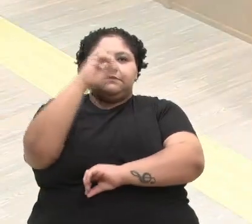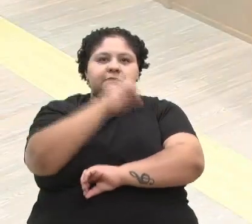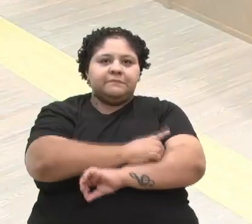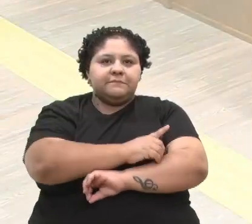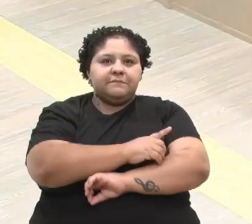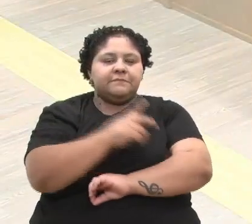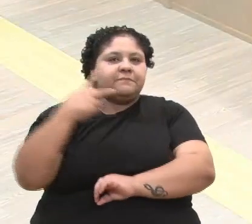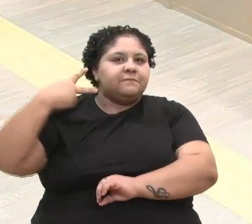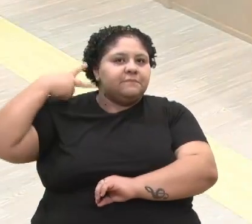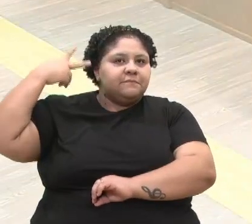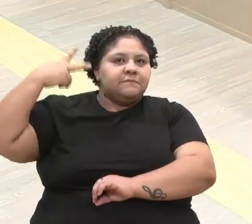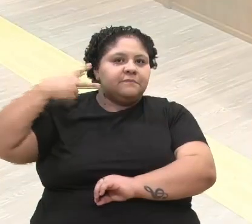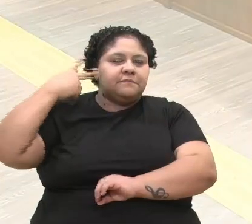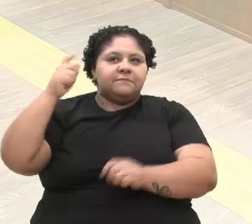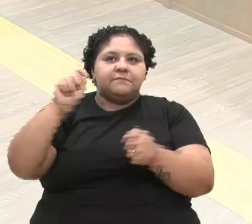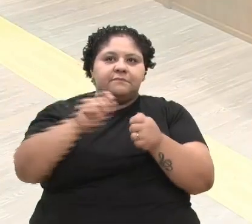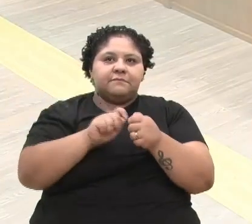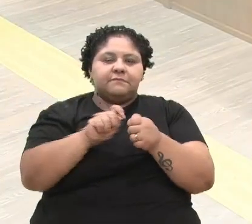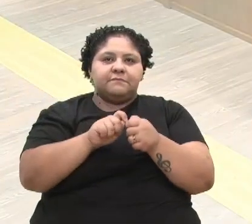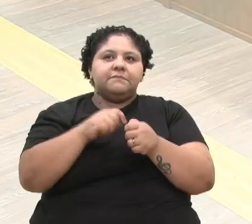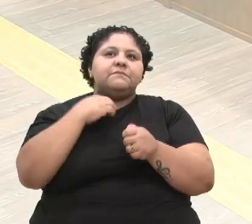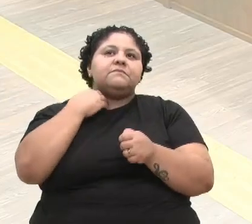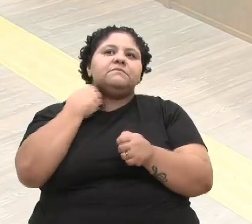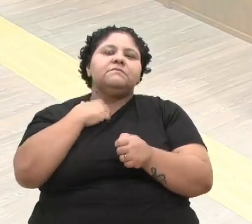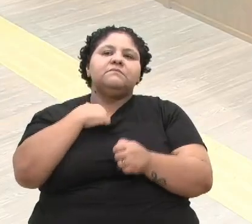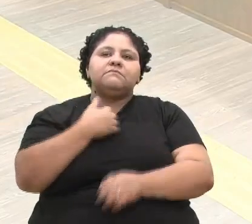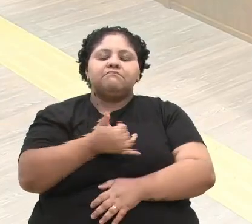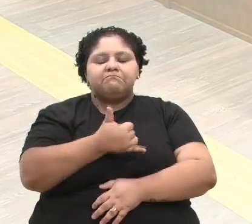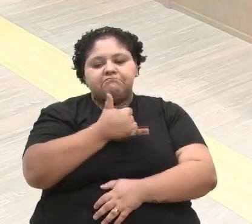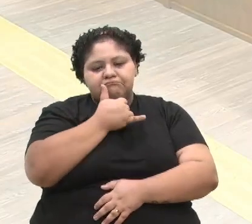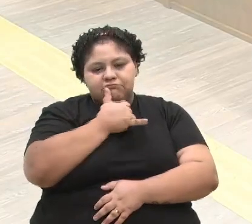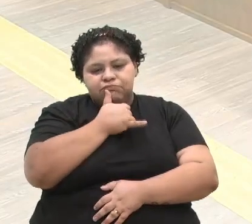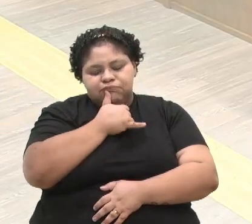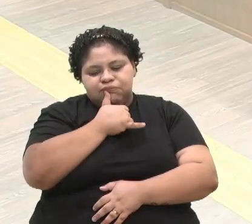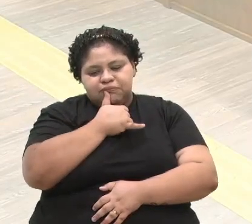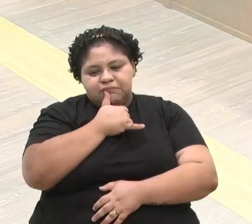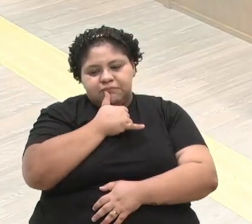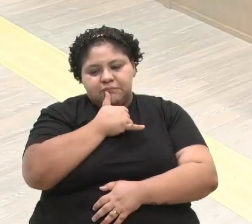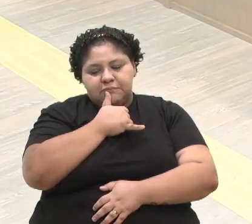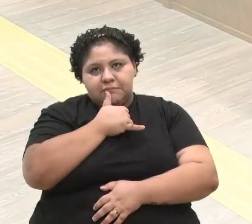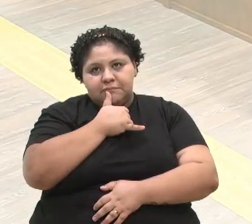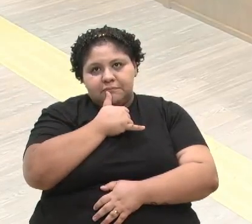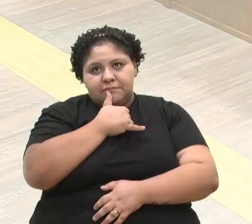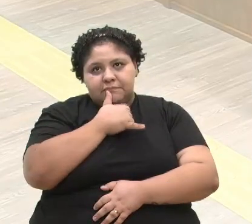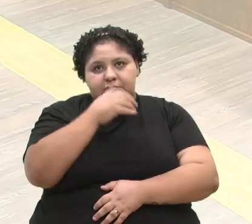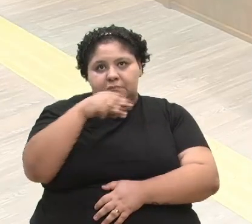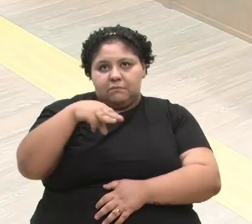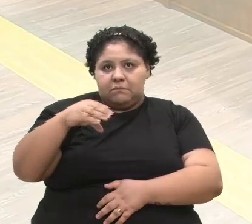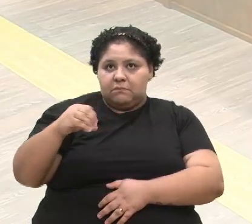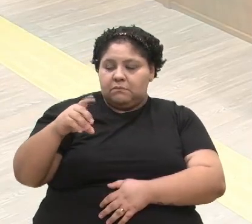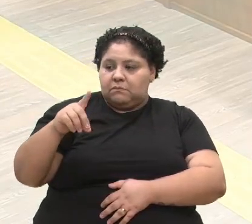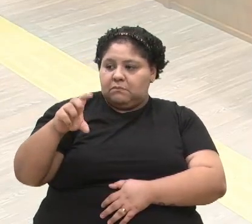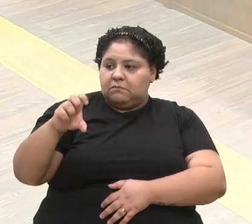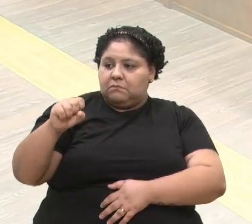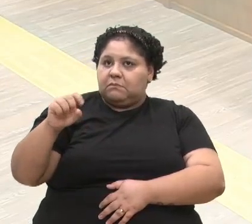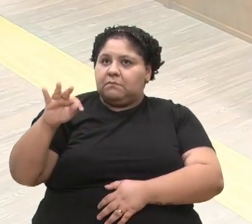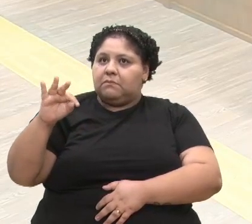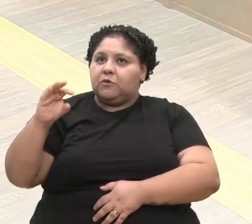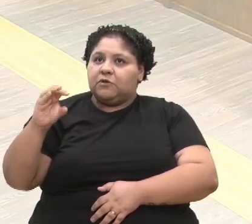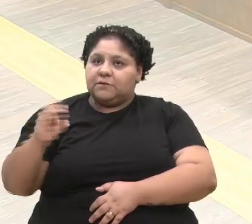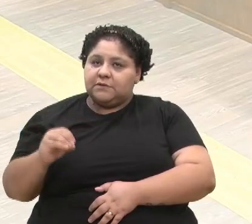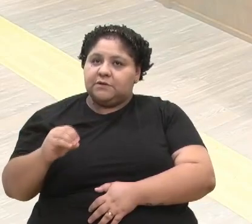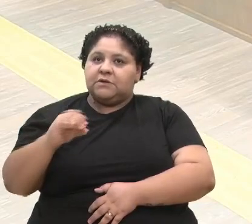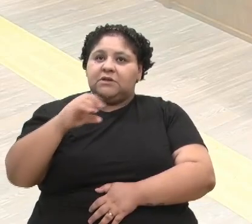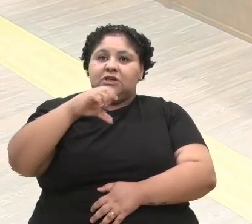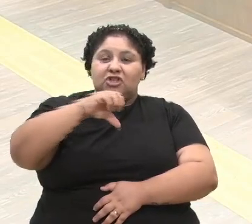vereadores. Vim fazer um voto, infelizmente, pesar aqui. Ao senhor Modesto Girolino Negri, de